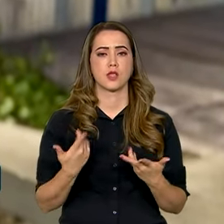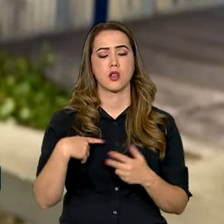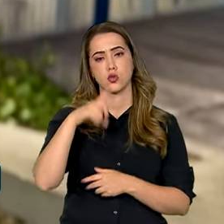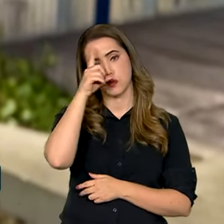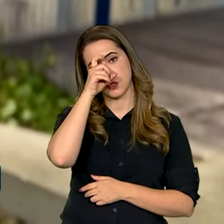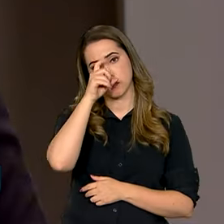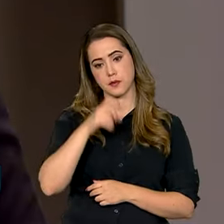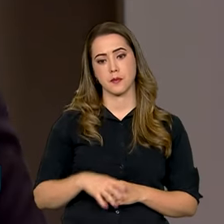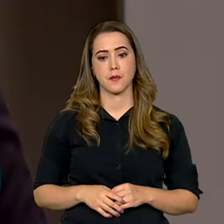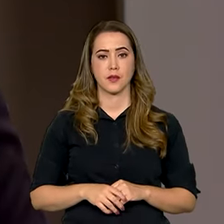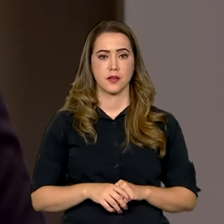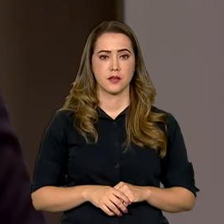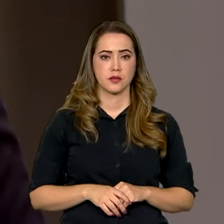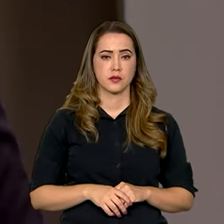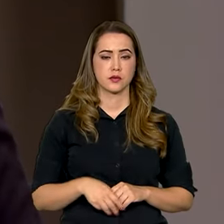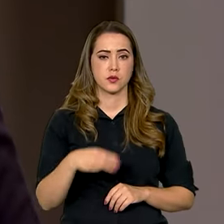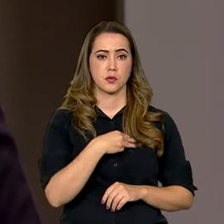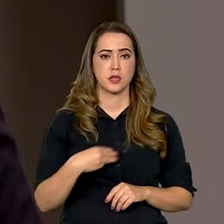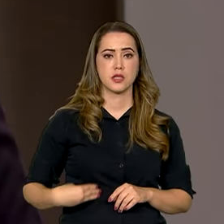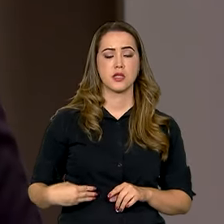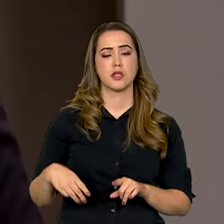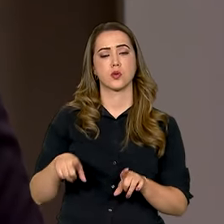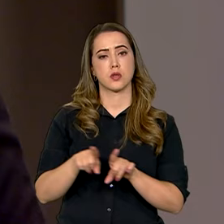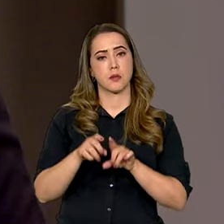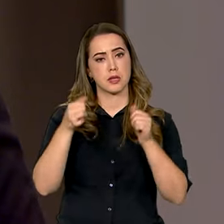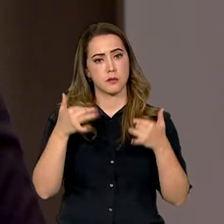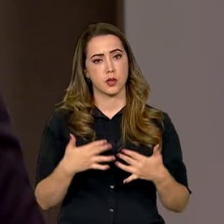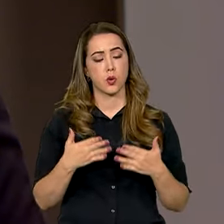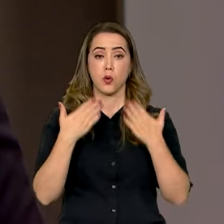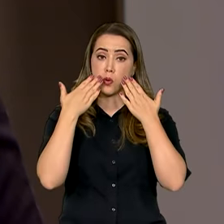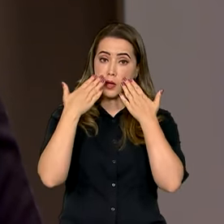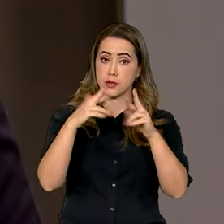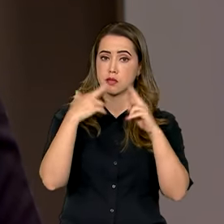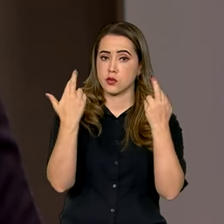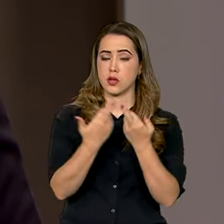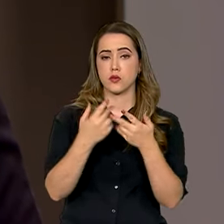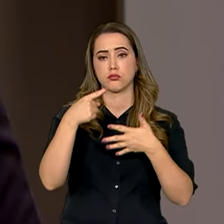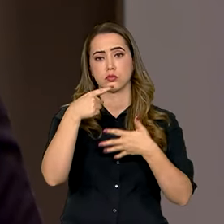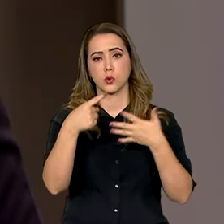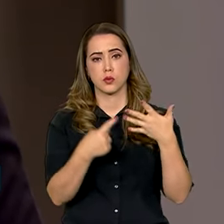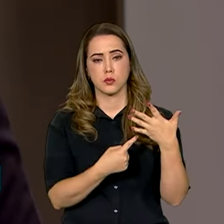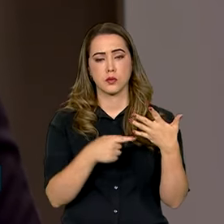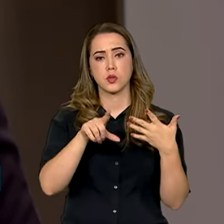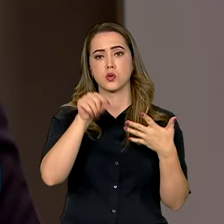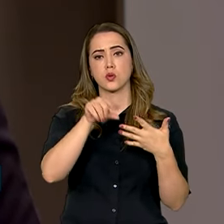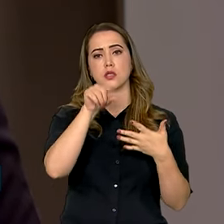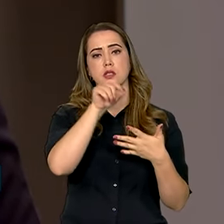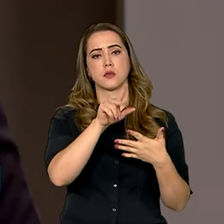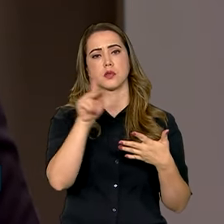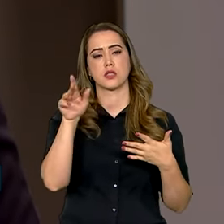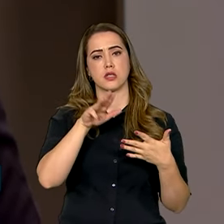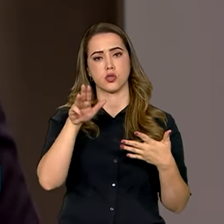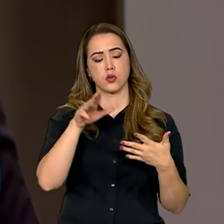hospitais. O ministro disse também que apresentou nas reuniões as prioridades definidas pelo presidente Lula